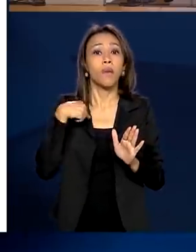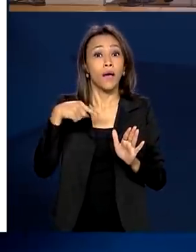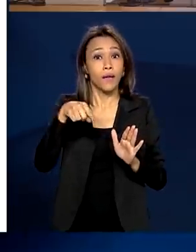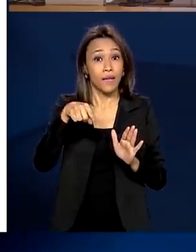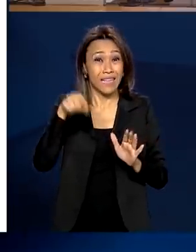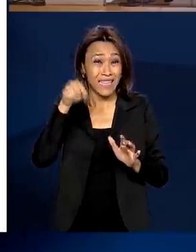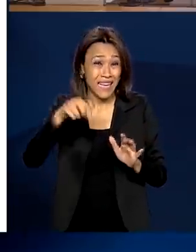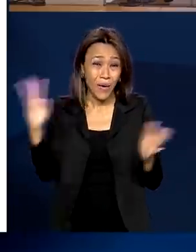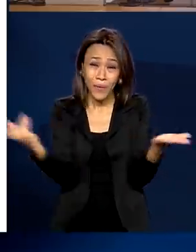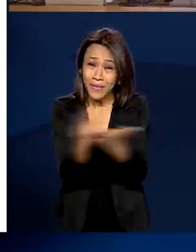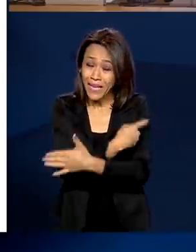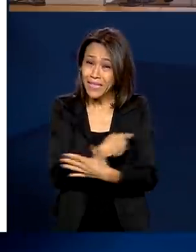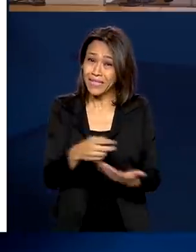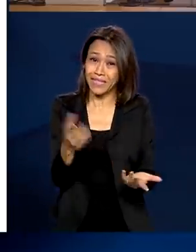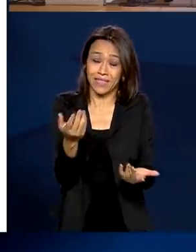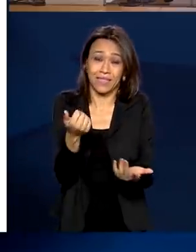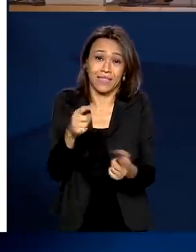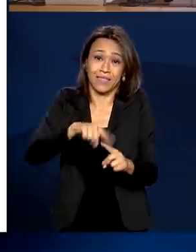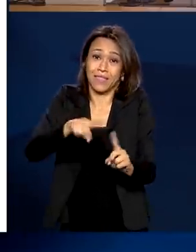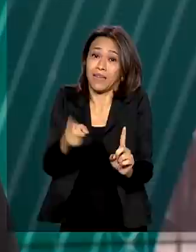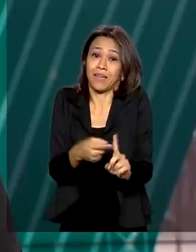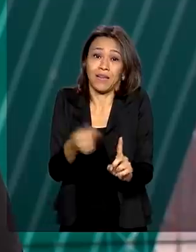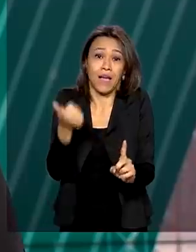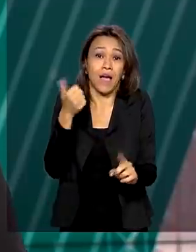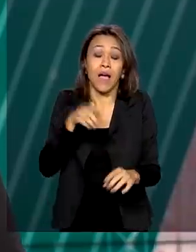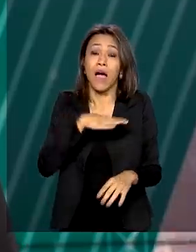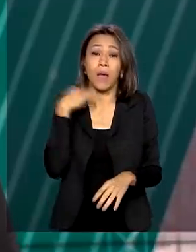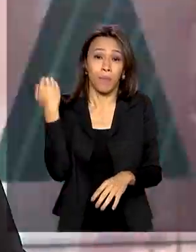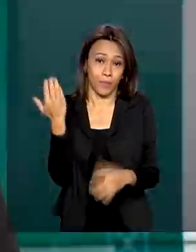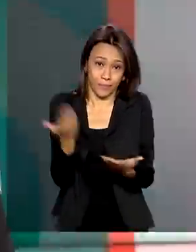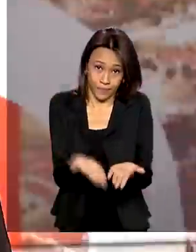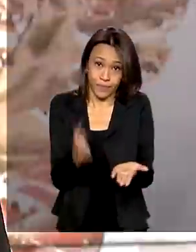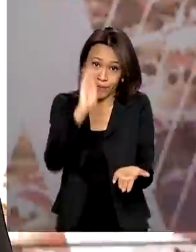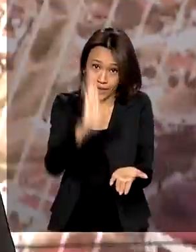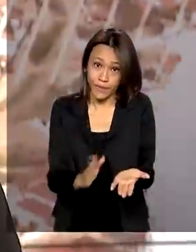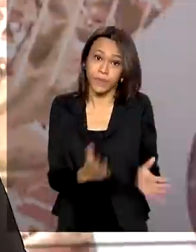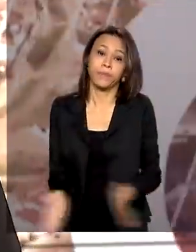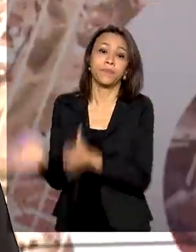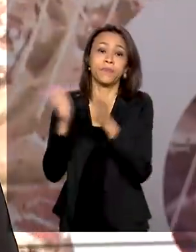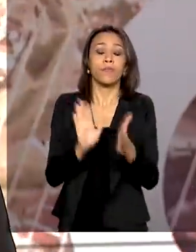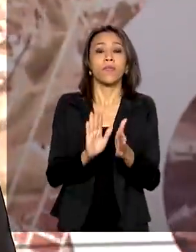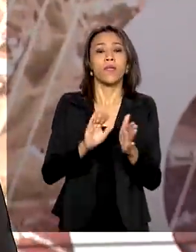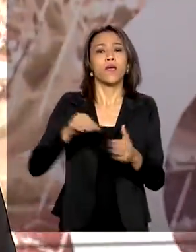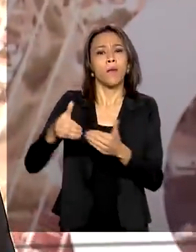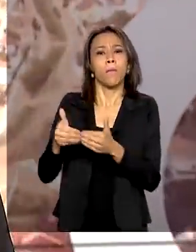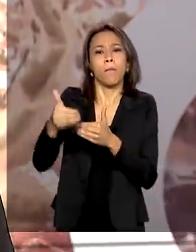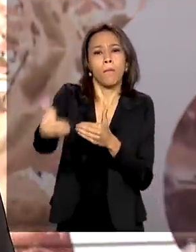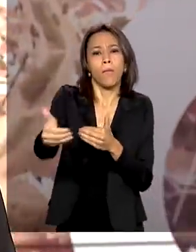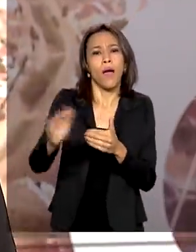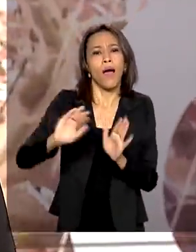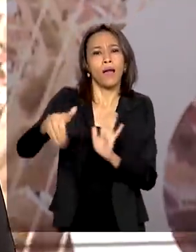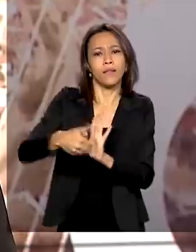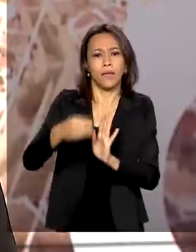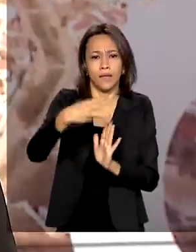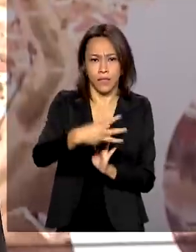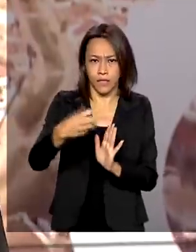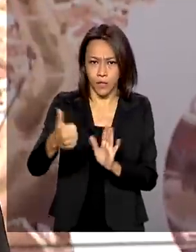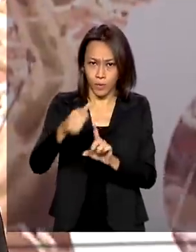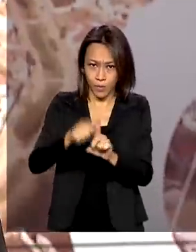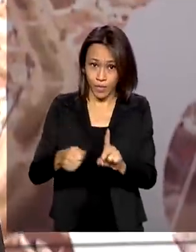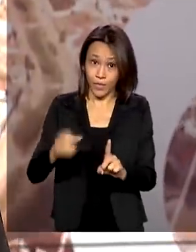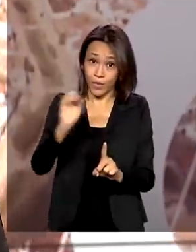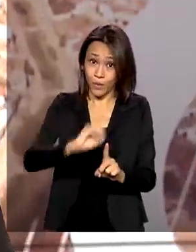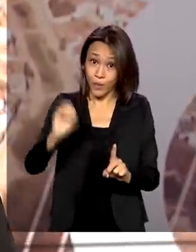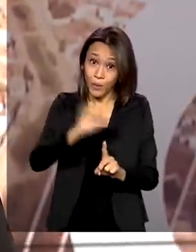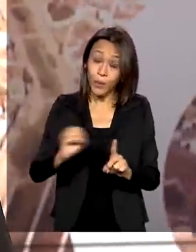dessa chaga que é a mortalidade materna no Brasil. E foi prorrogada até 31 de outubro a vacinação contra o sarampo. A